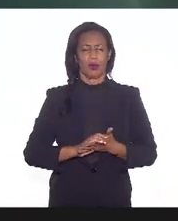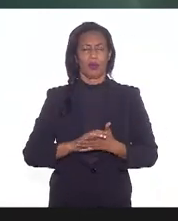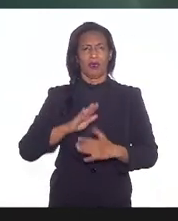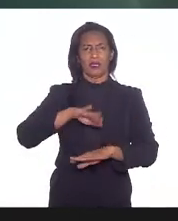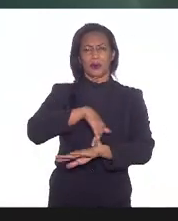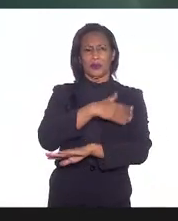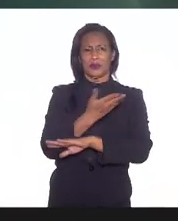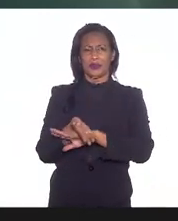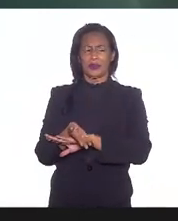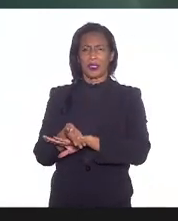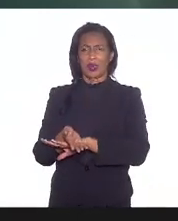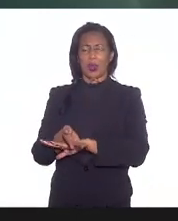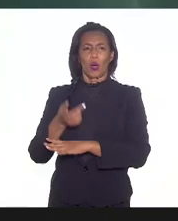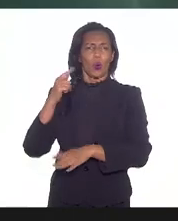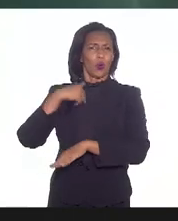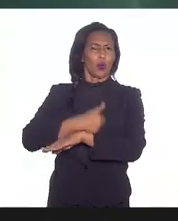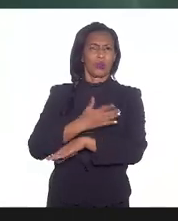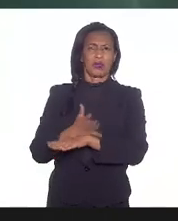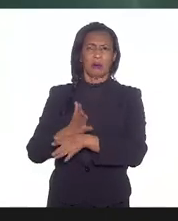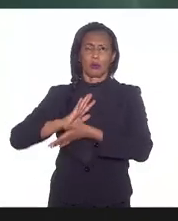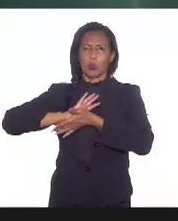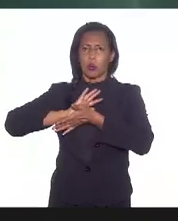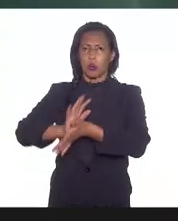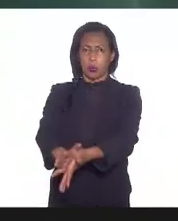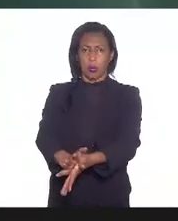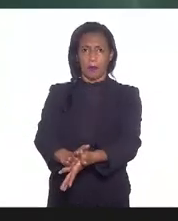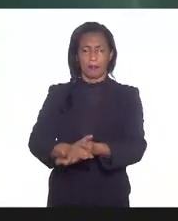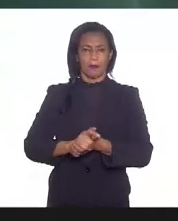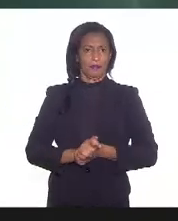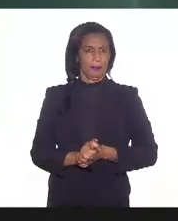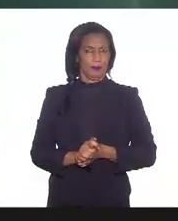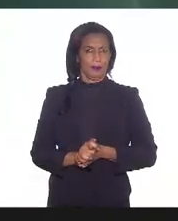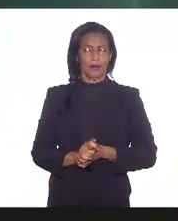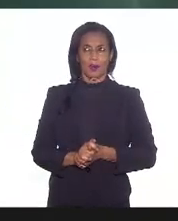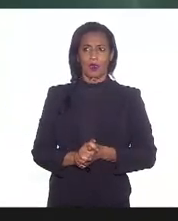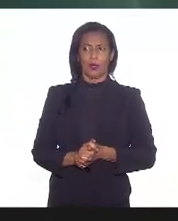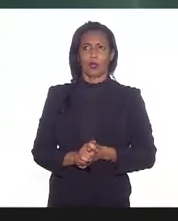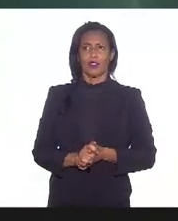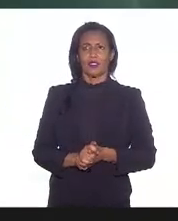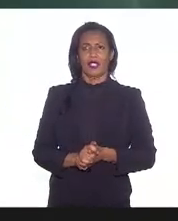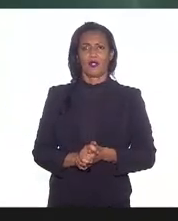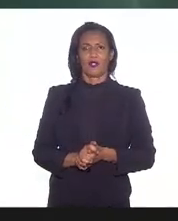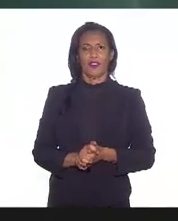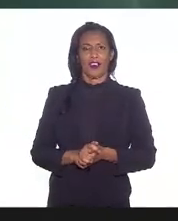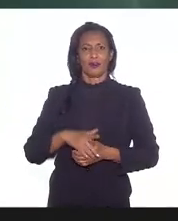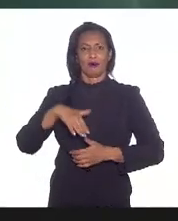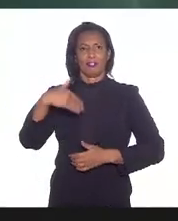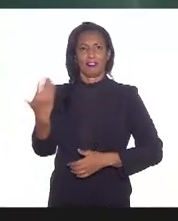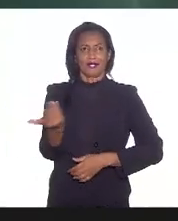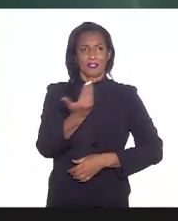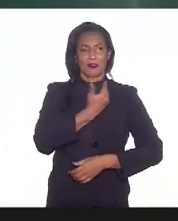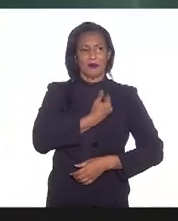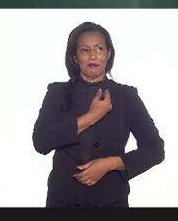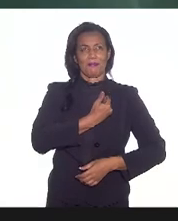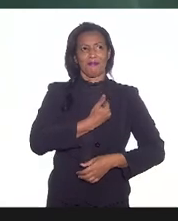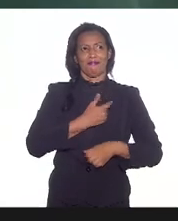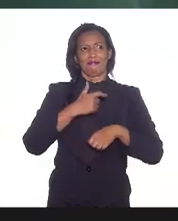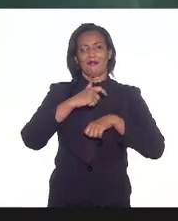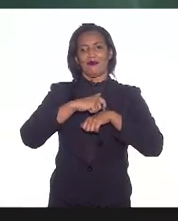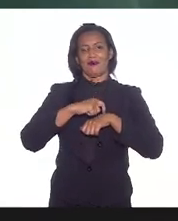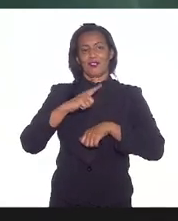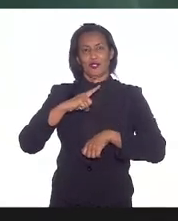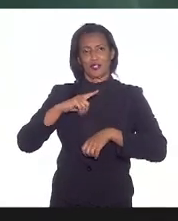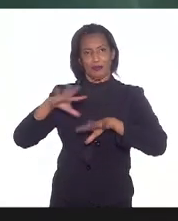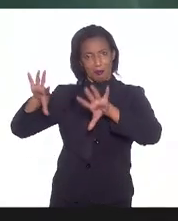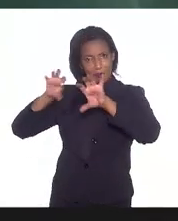massacrantes o tempo inteiro meus caros companheiros desse momento eu tive a